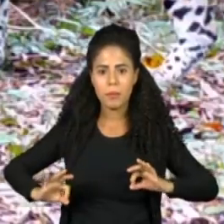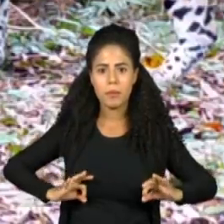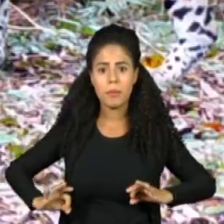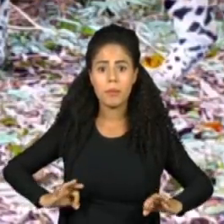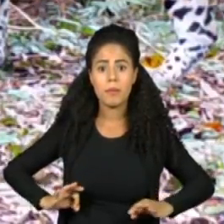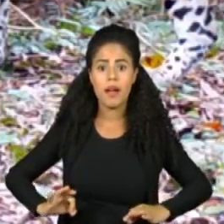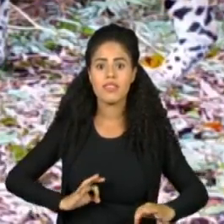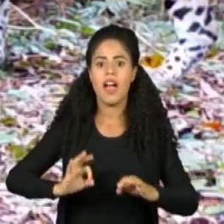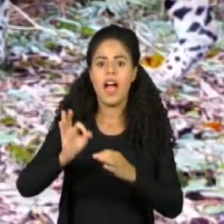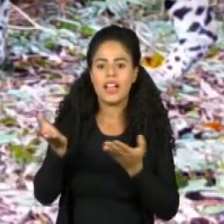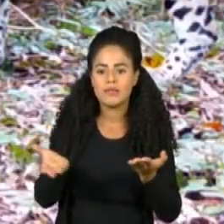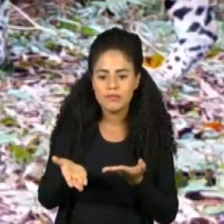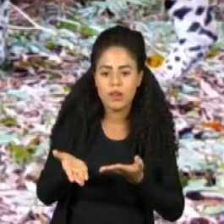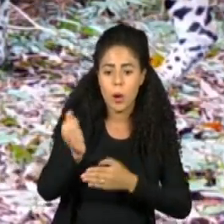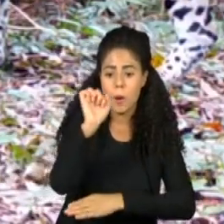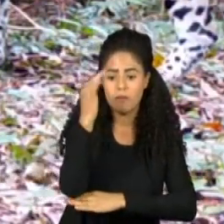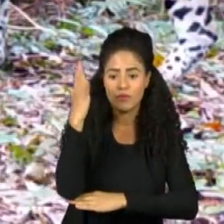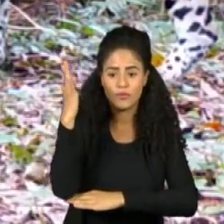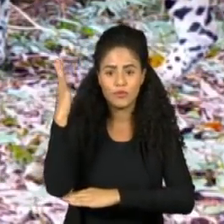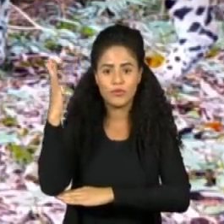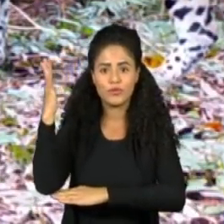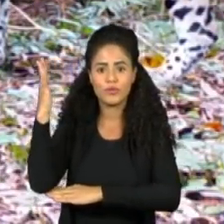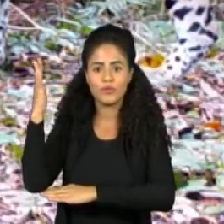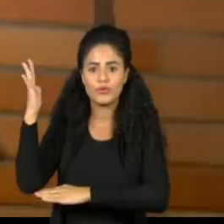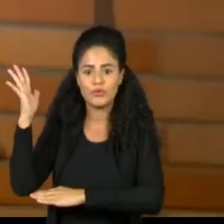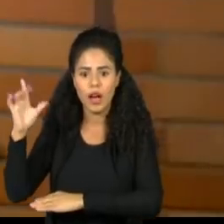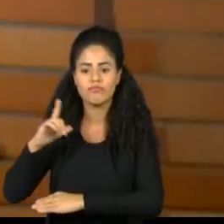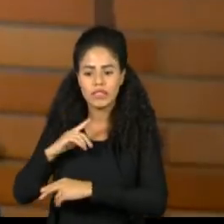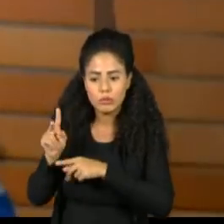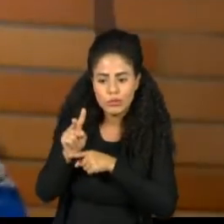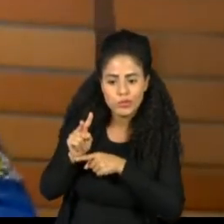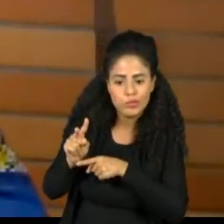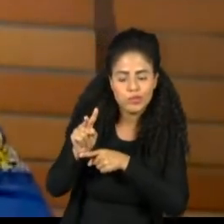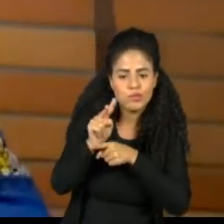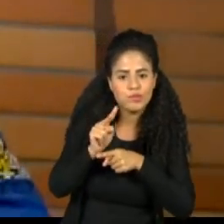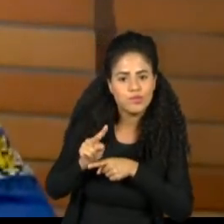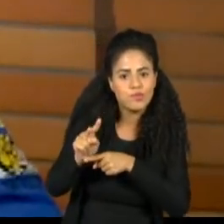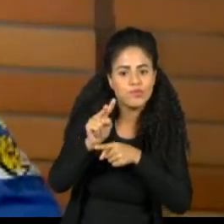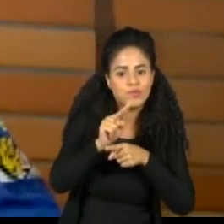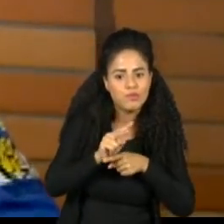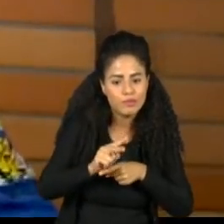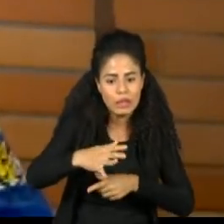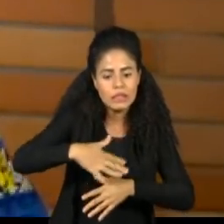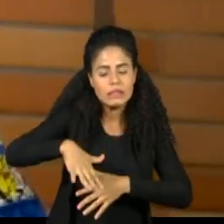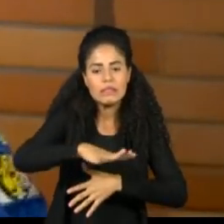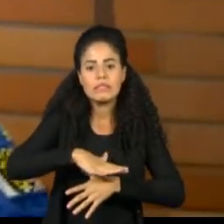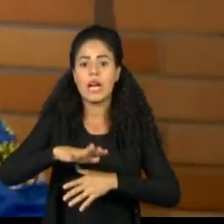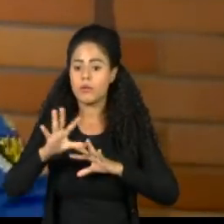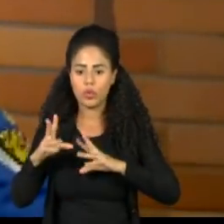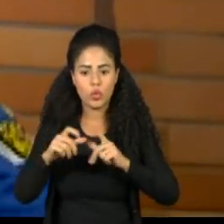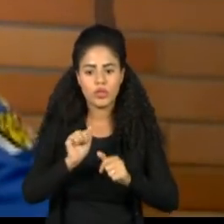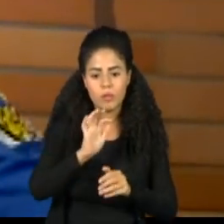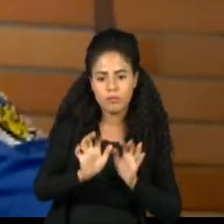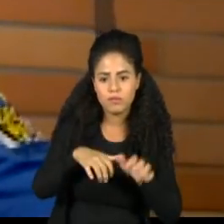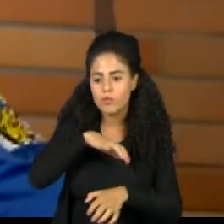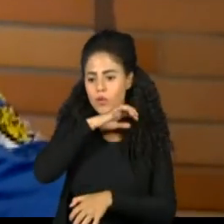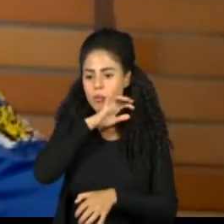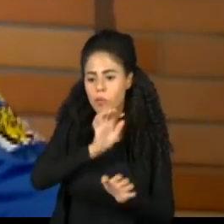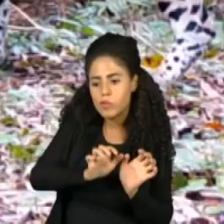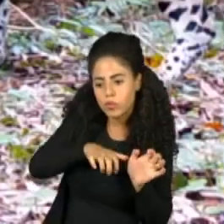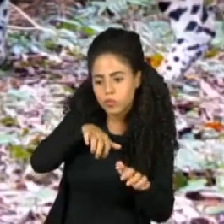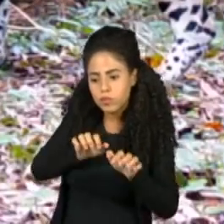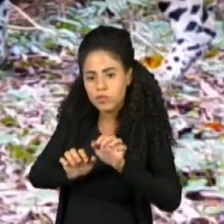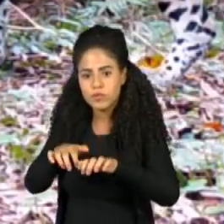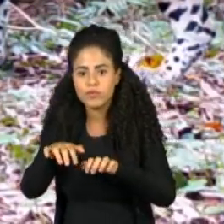esse Parque Nacional tem os requerimentos de hábito necessários para que uma população de onças sobreviva no longo